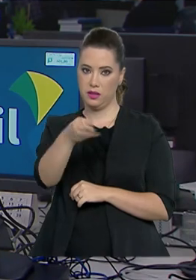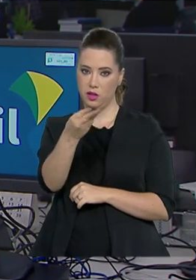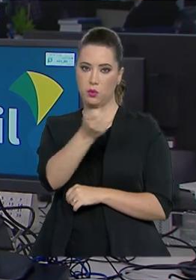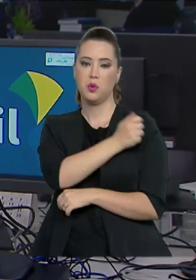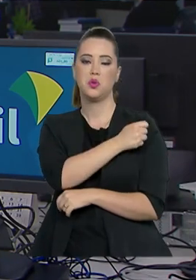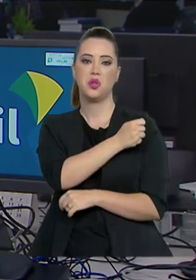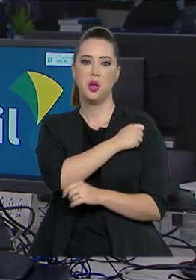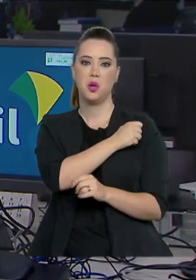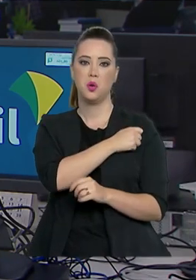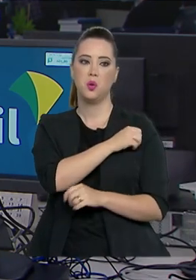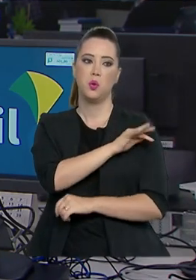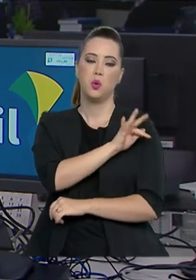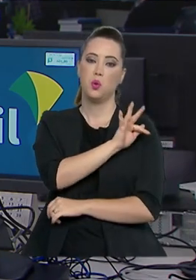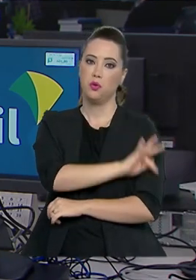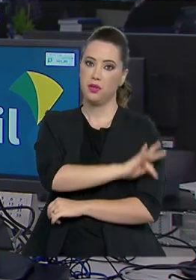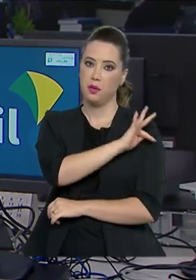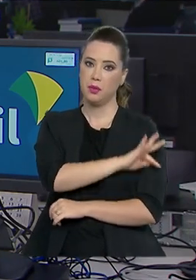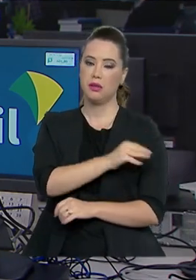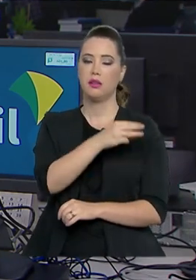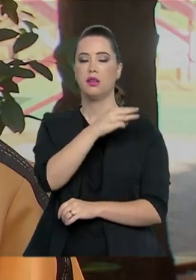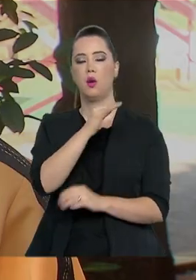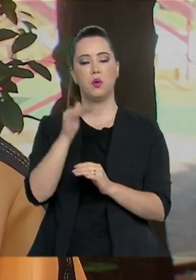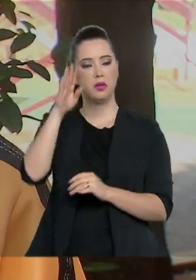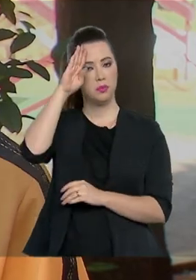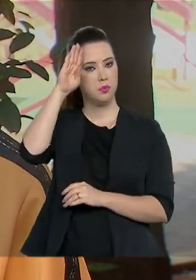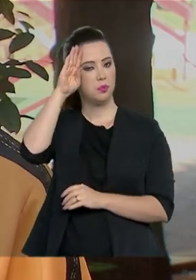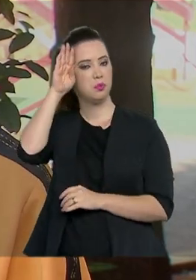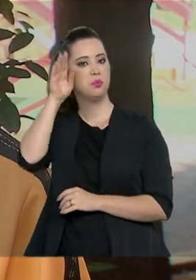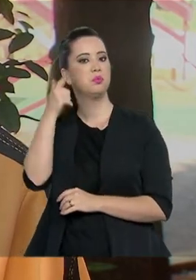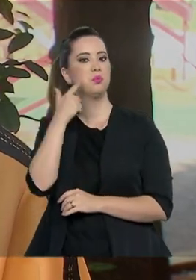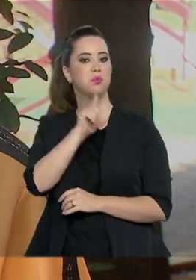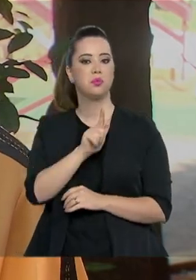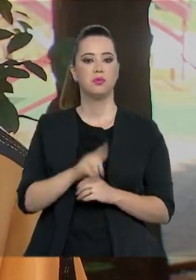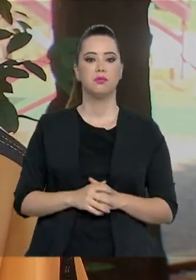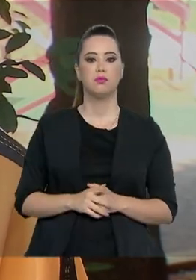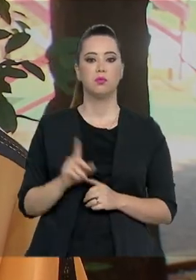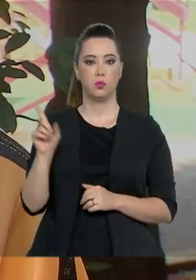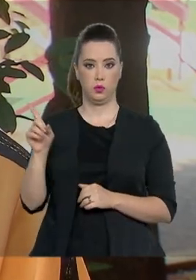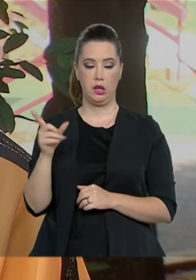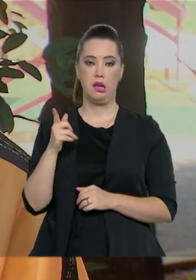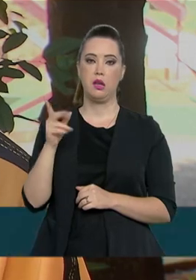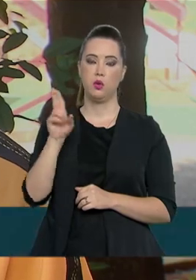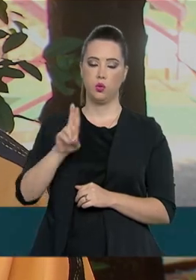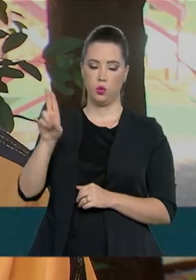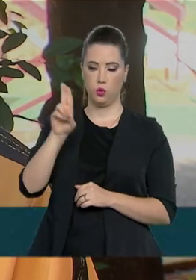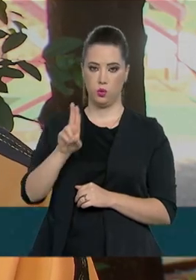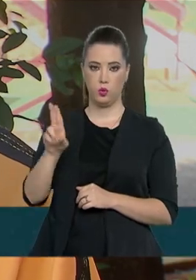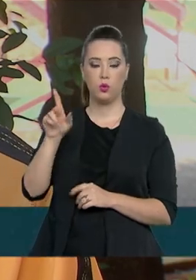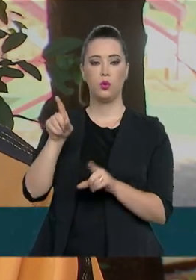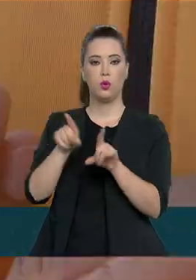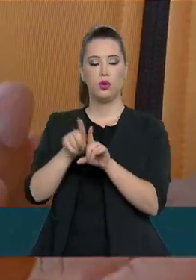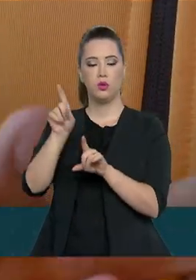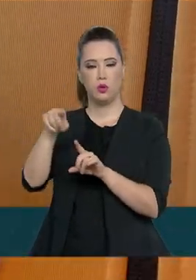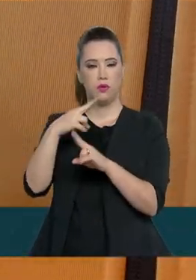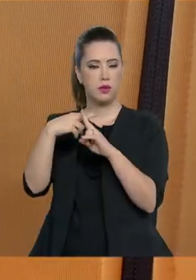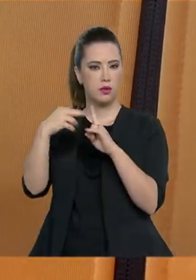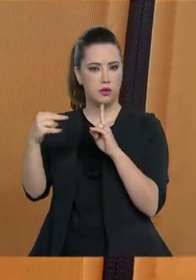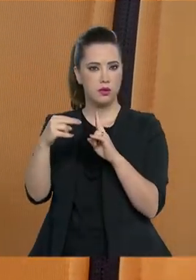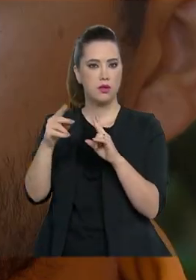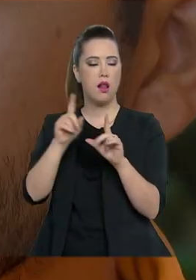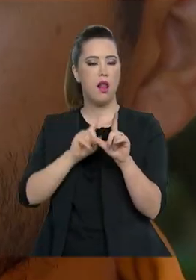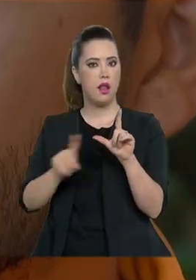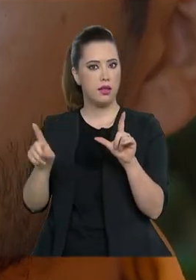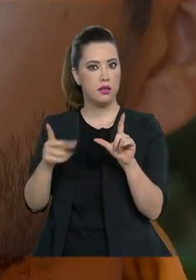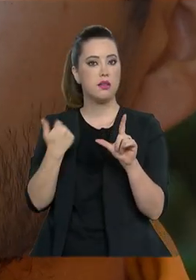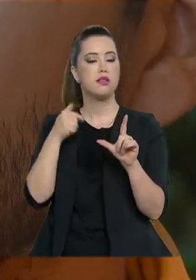ensino superior devem ser beneficiados. Davi cursa letras na Universidade de Brasília e aproveita